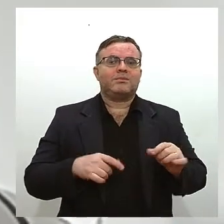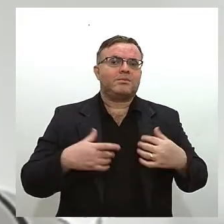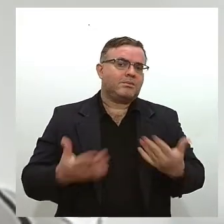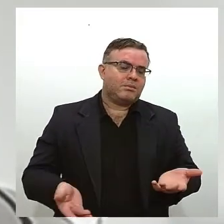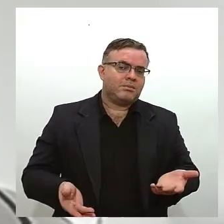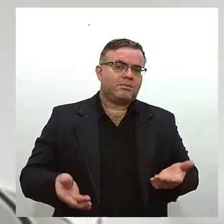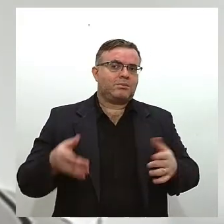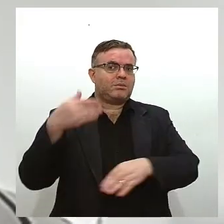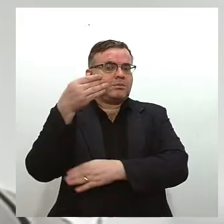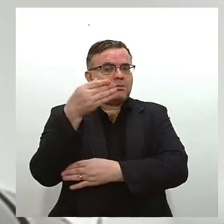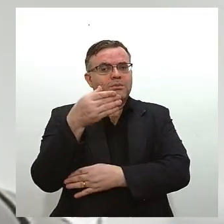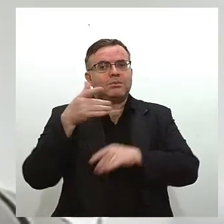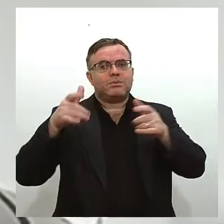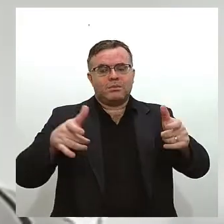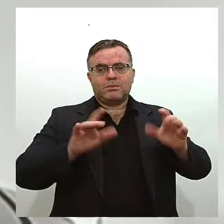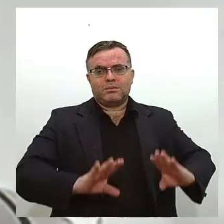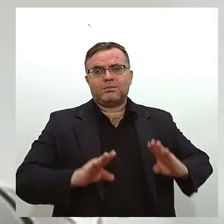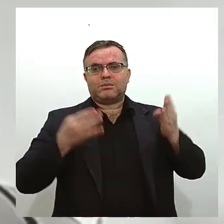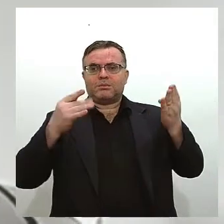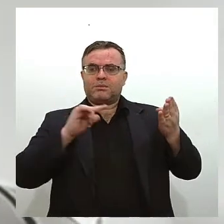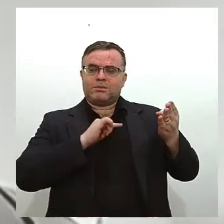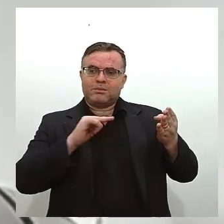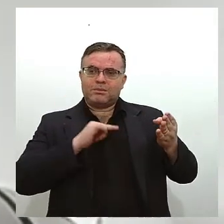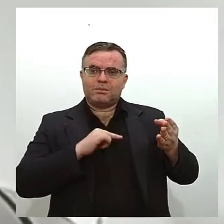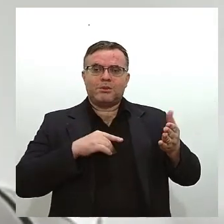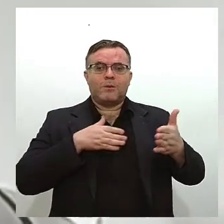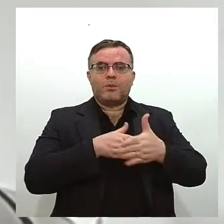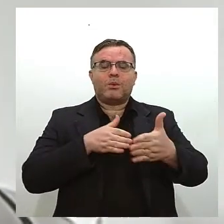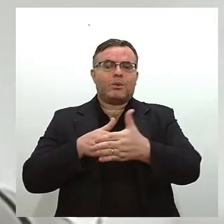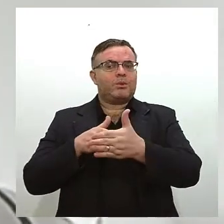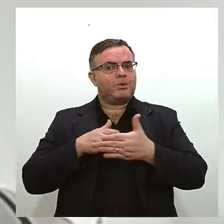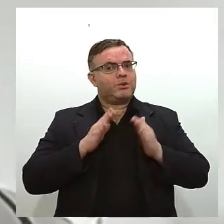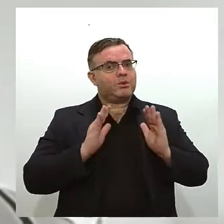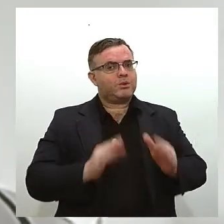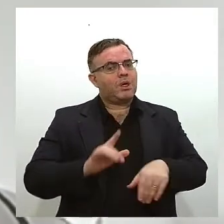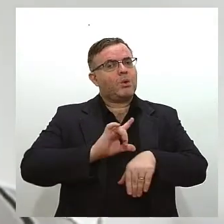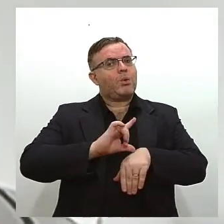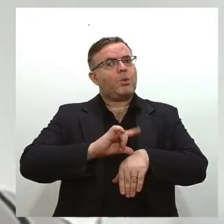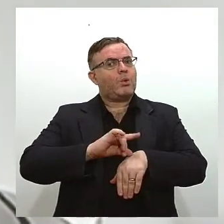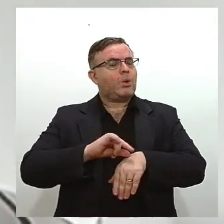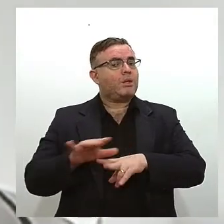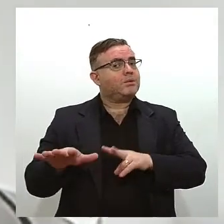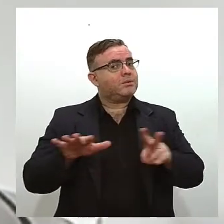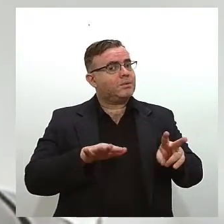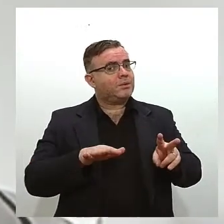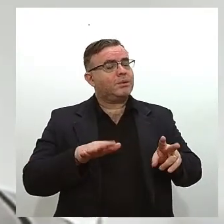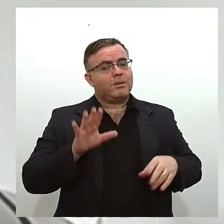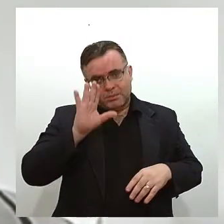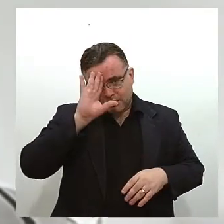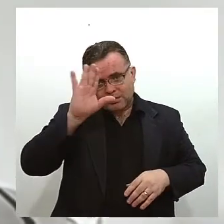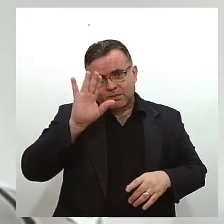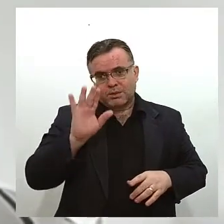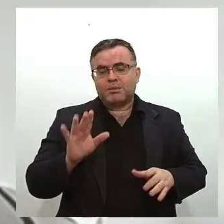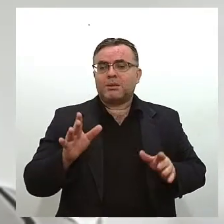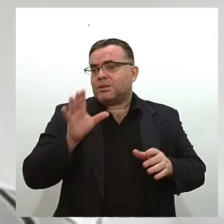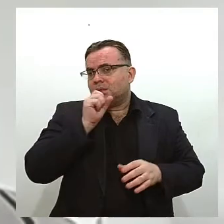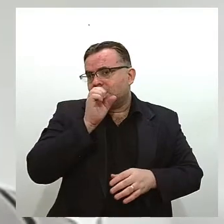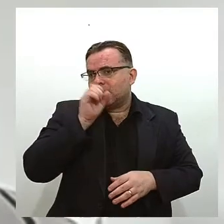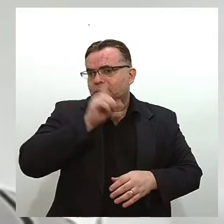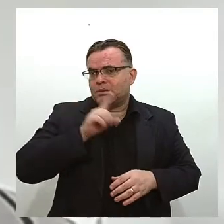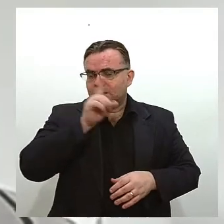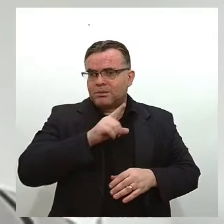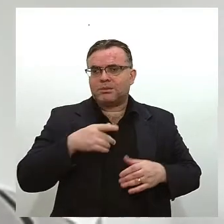hotéis os eventos tinham algumas restrições no horário durante a semana e principalmente no final de semana a